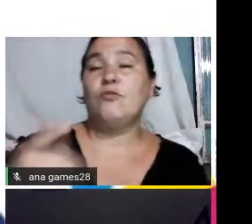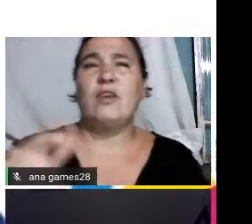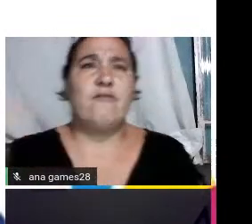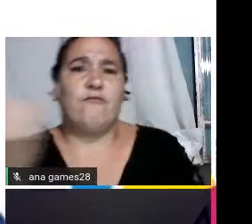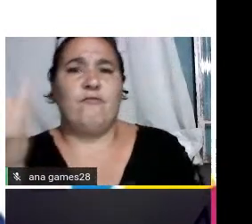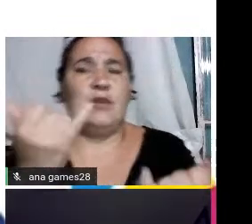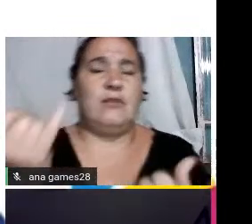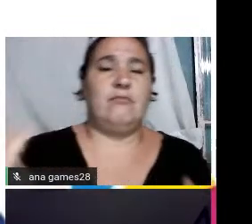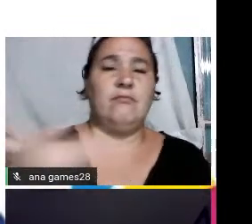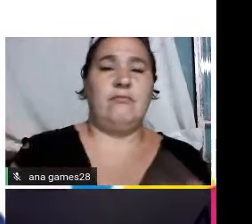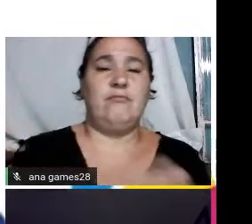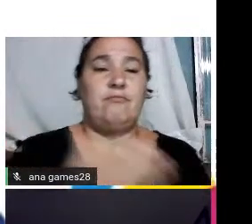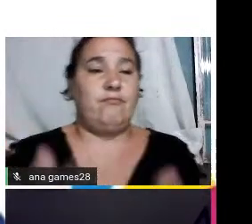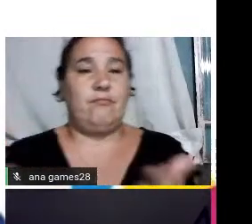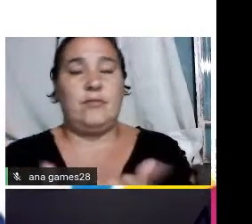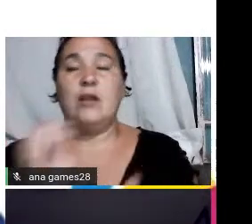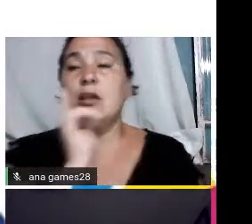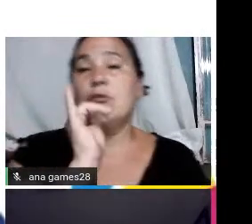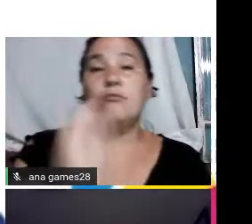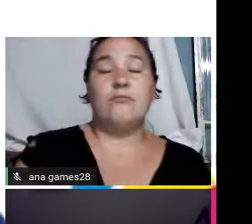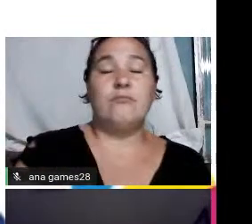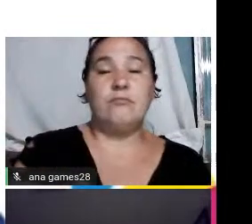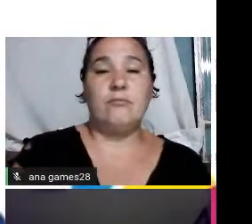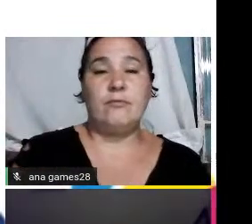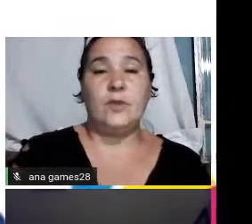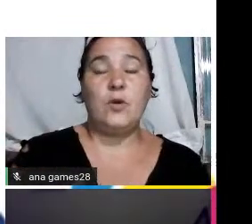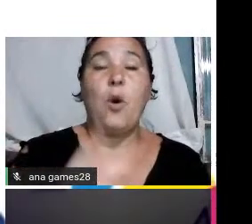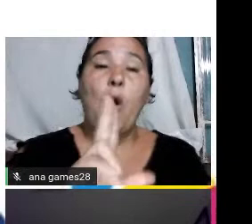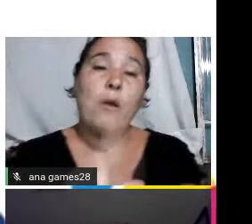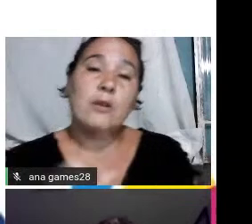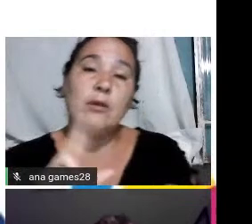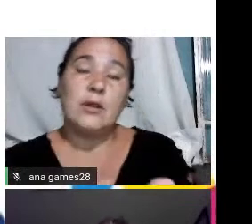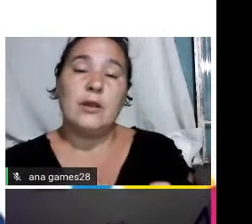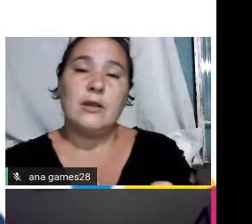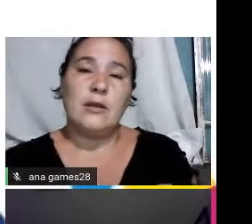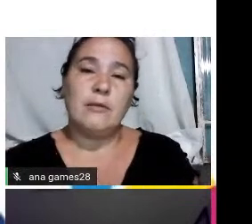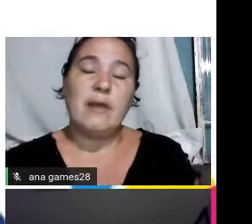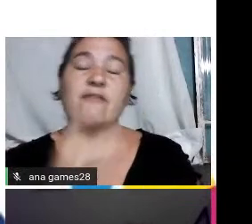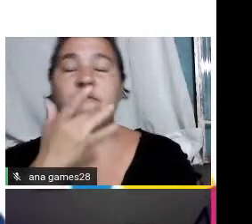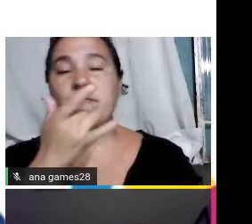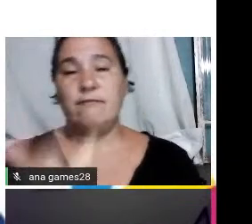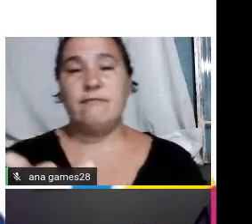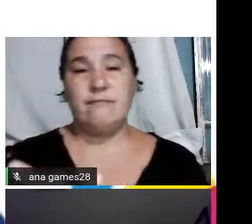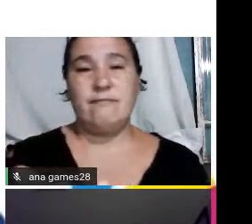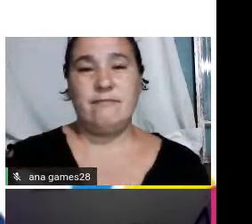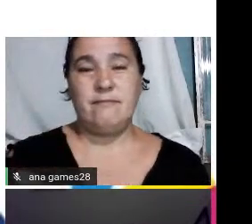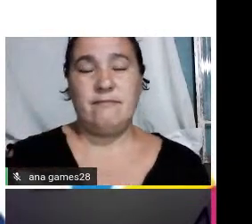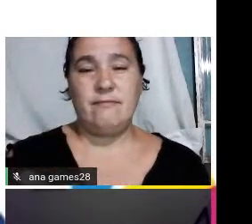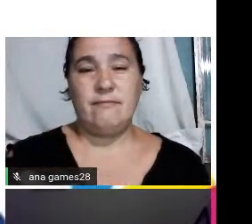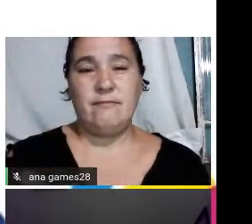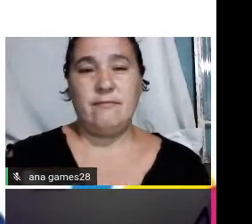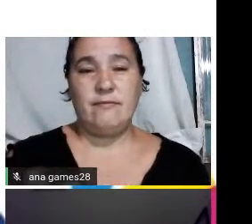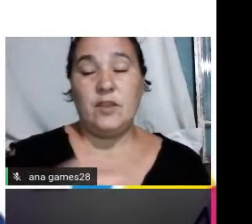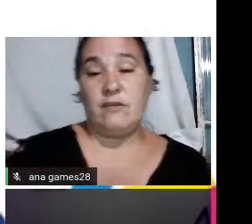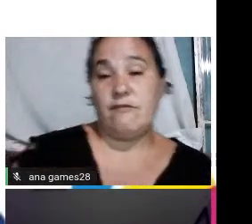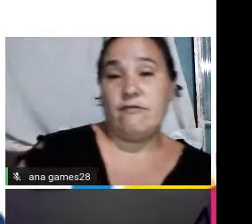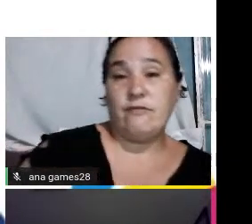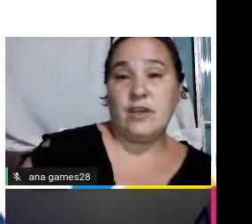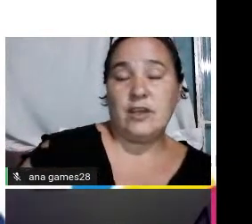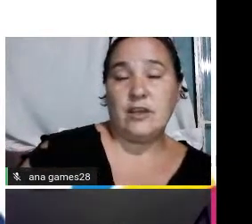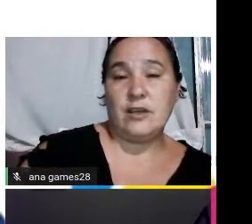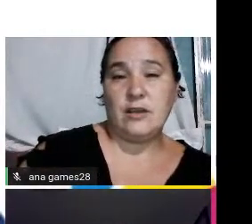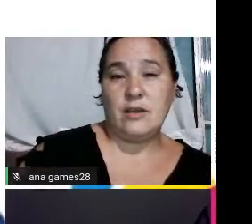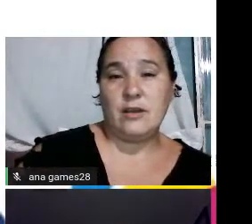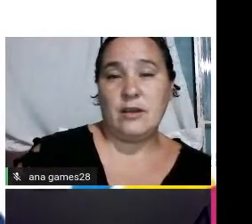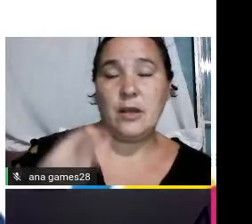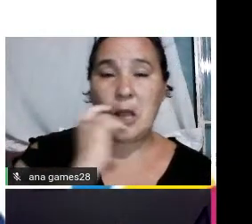e acaba se perdendo essa denúncia então com o aplicativo a gente quer tornar isso mais fácil a gente envia como se fosse